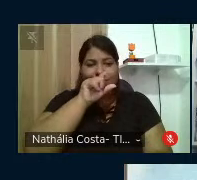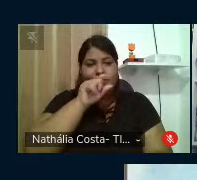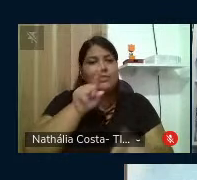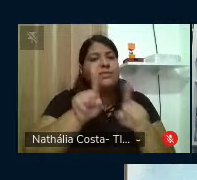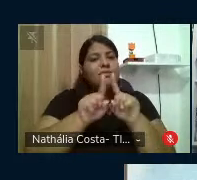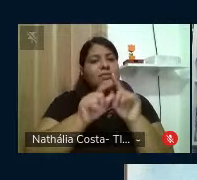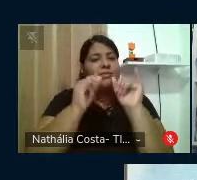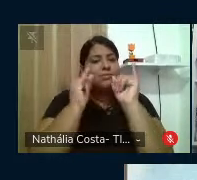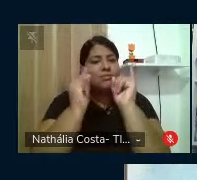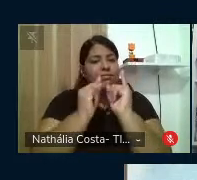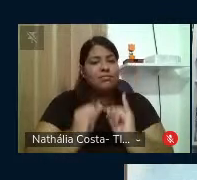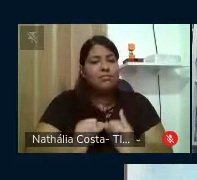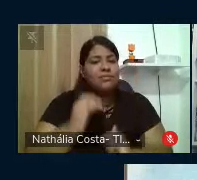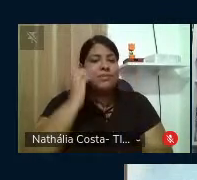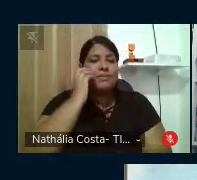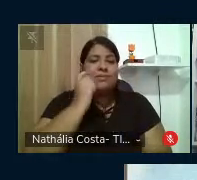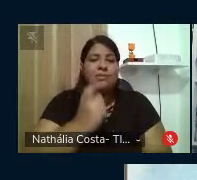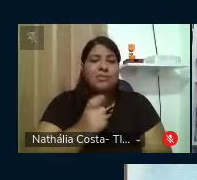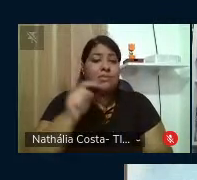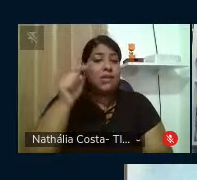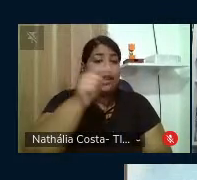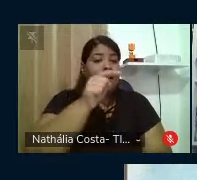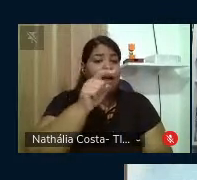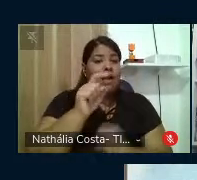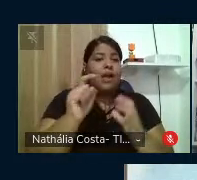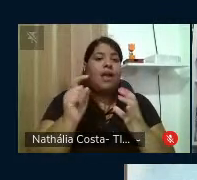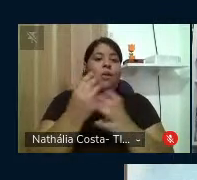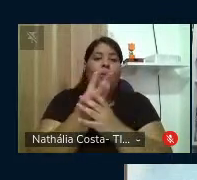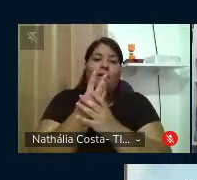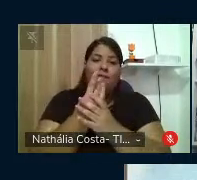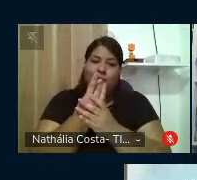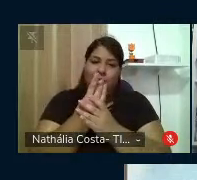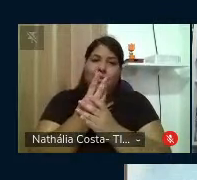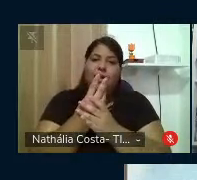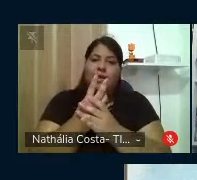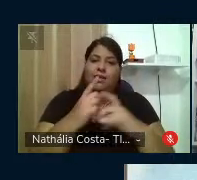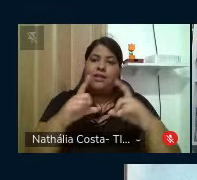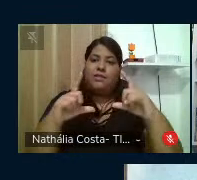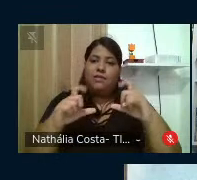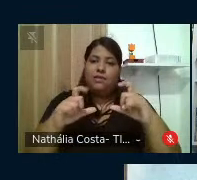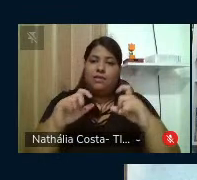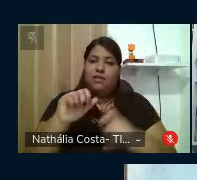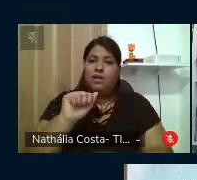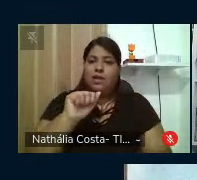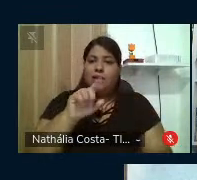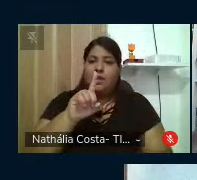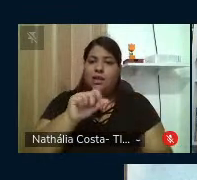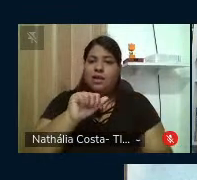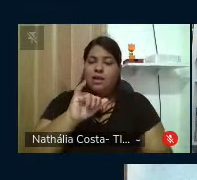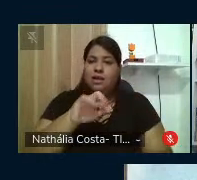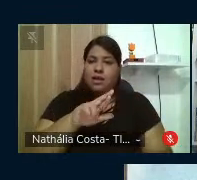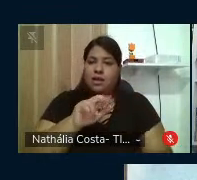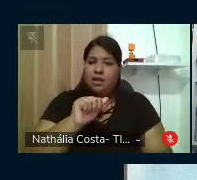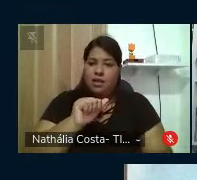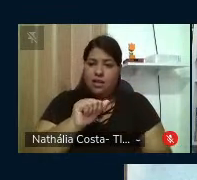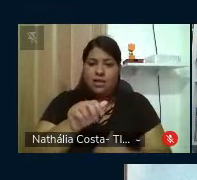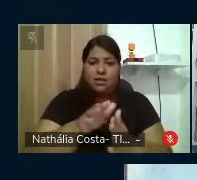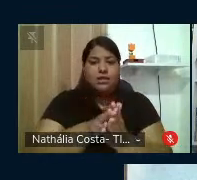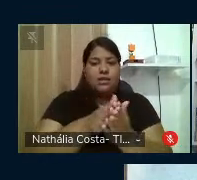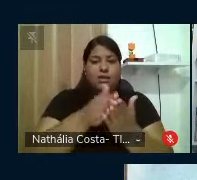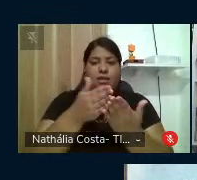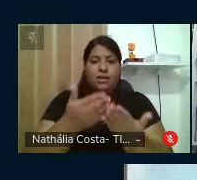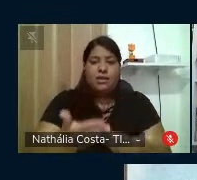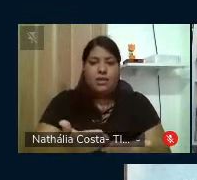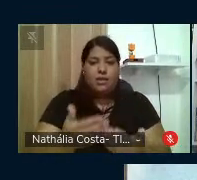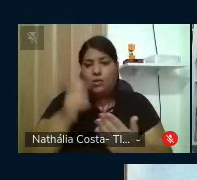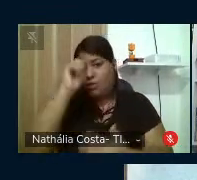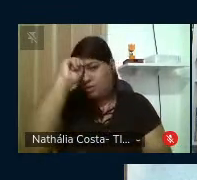Paulo Freire, presente no campus Recife da UFPE, foto de Adaira Sene. Abre o livro, uma